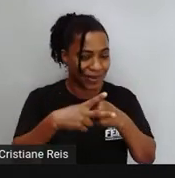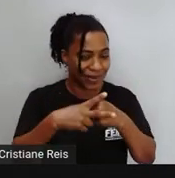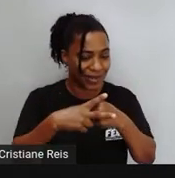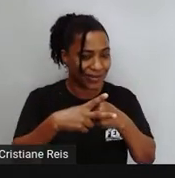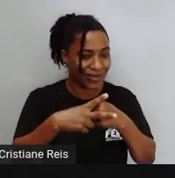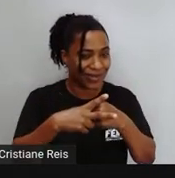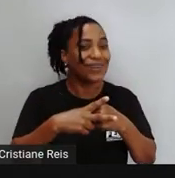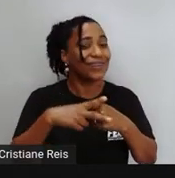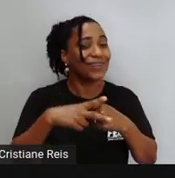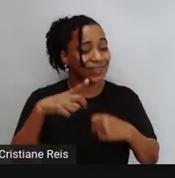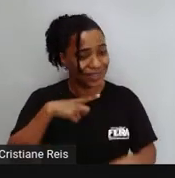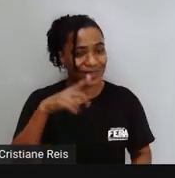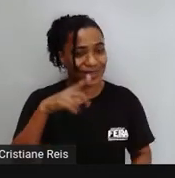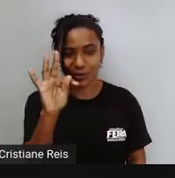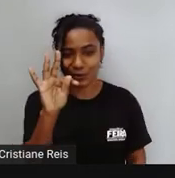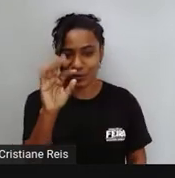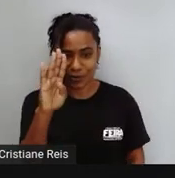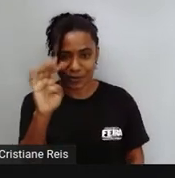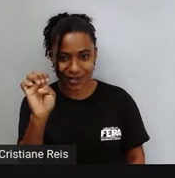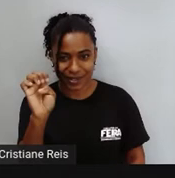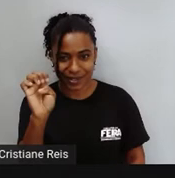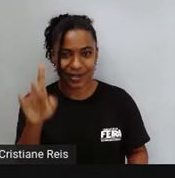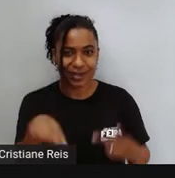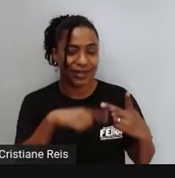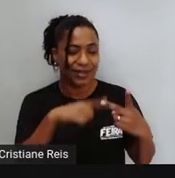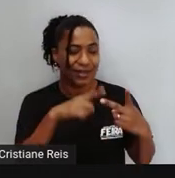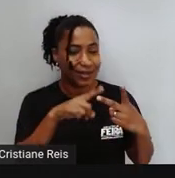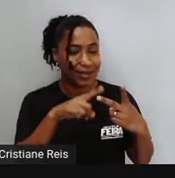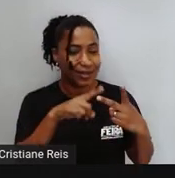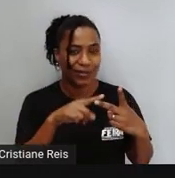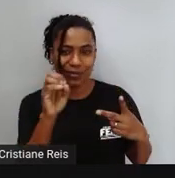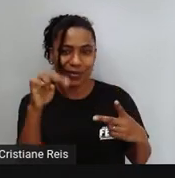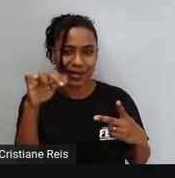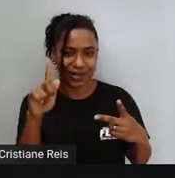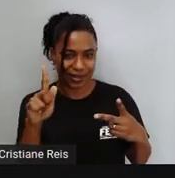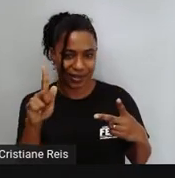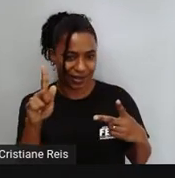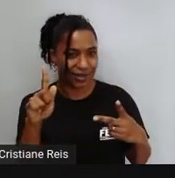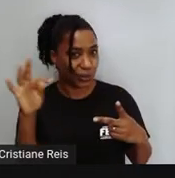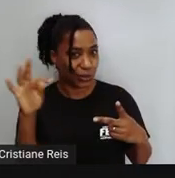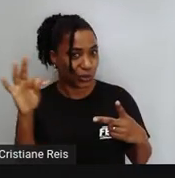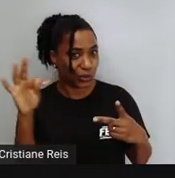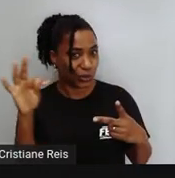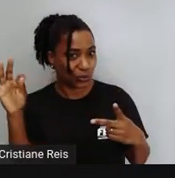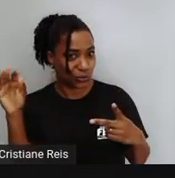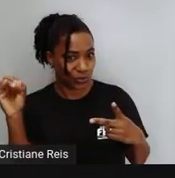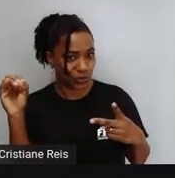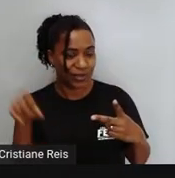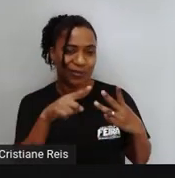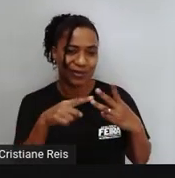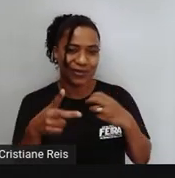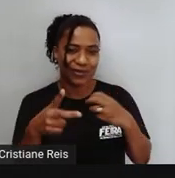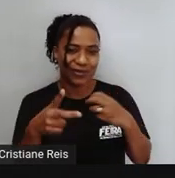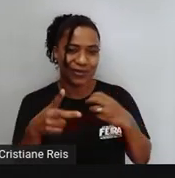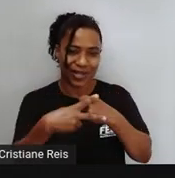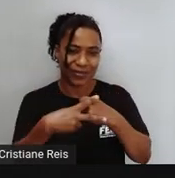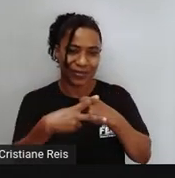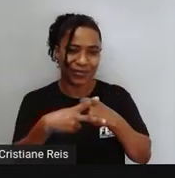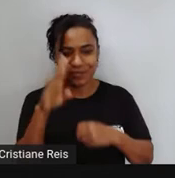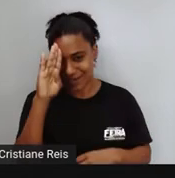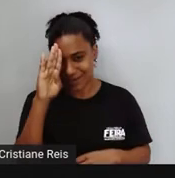Depois o going to Para depois utilizarmos o verbo principal Na sua forma normal